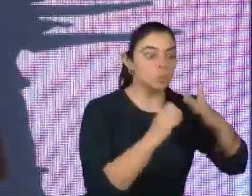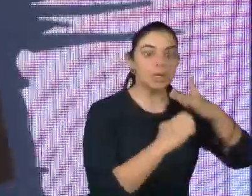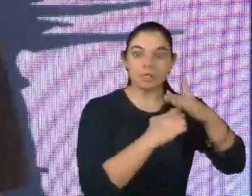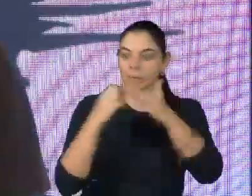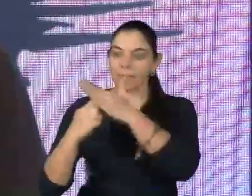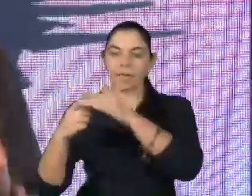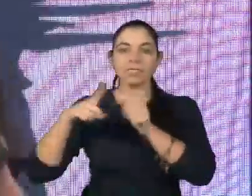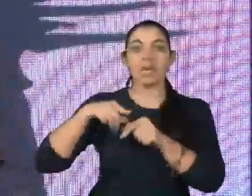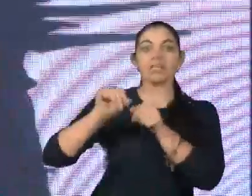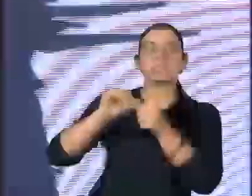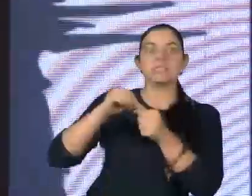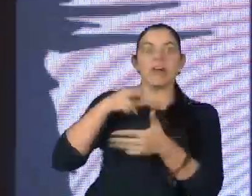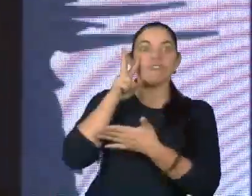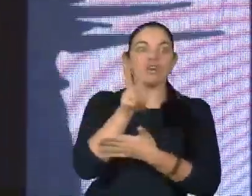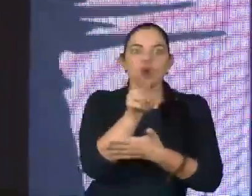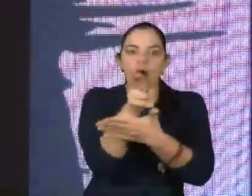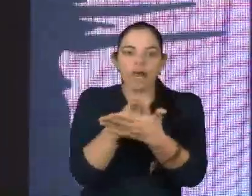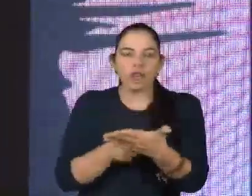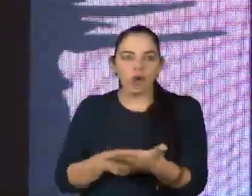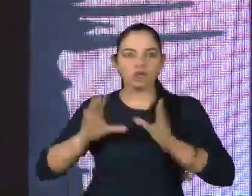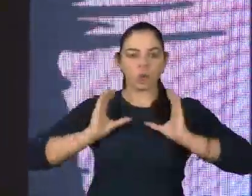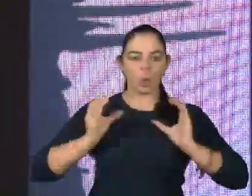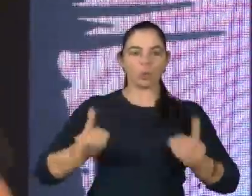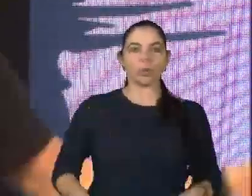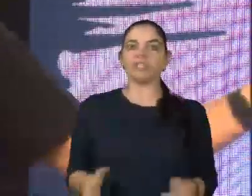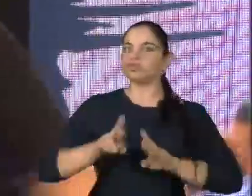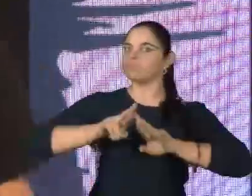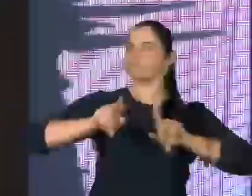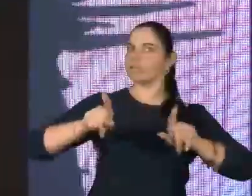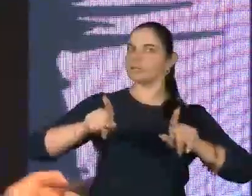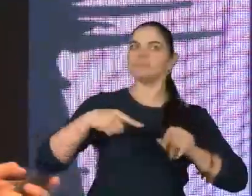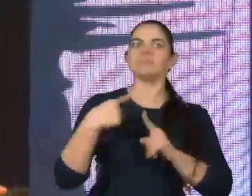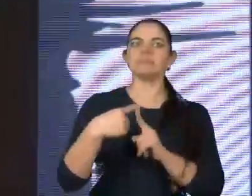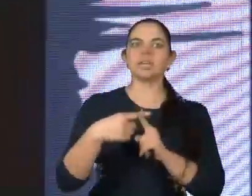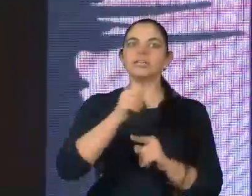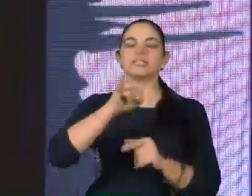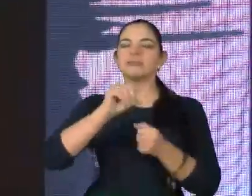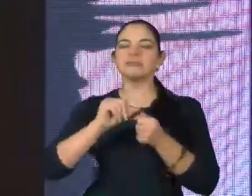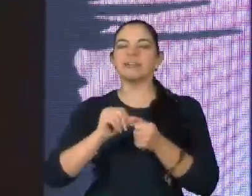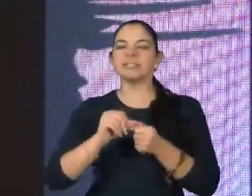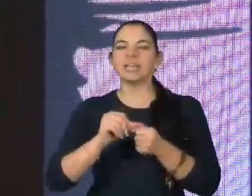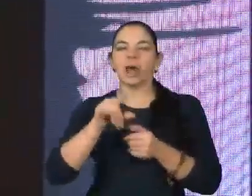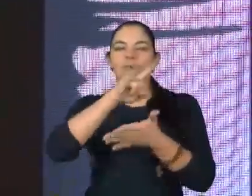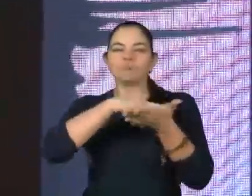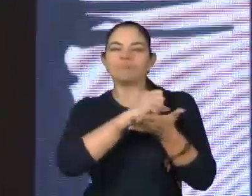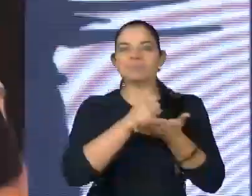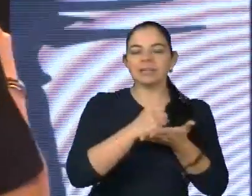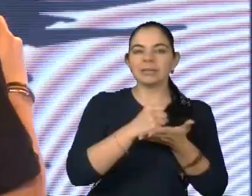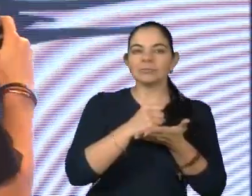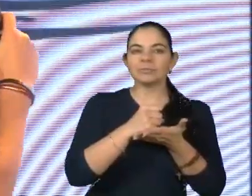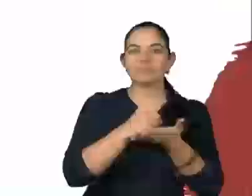comportamentais importantes e diferentes daqueles que o teriam feito se não tivessem empregados. Portanto,